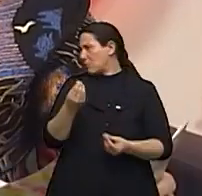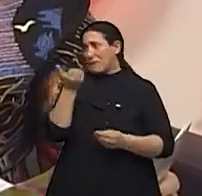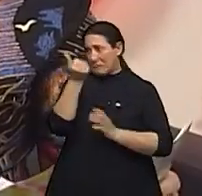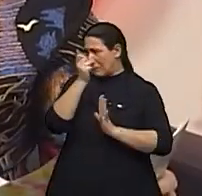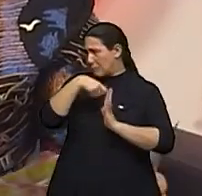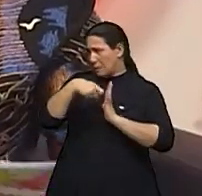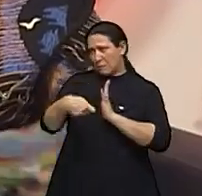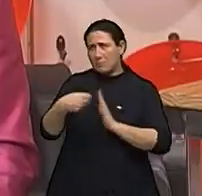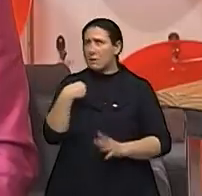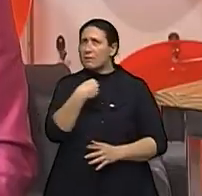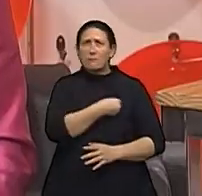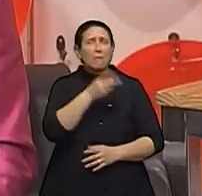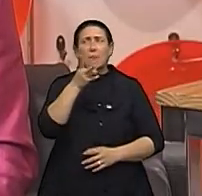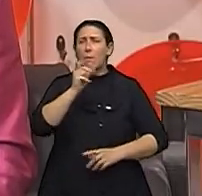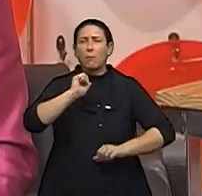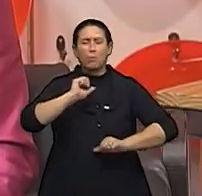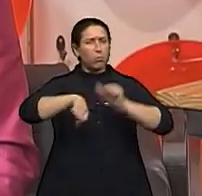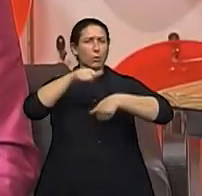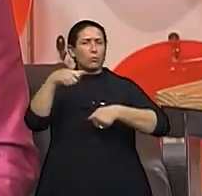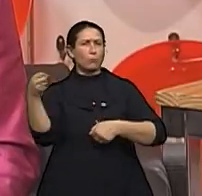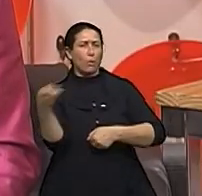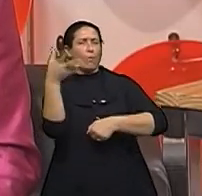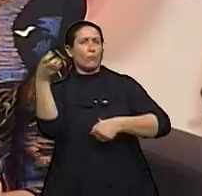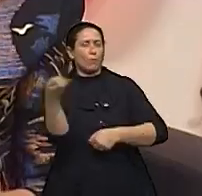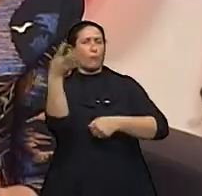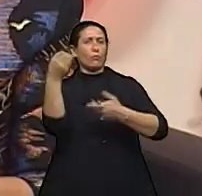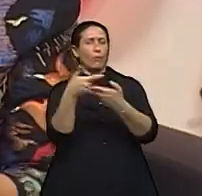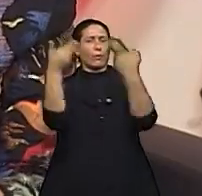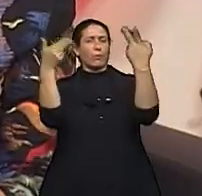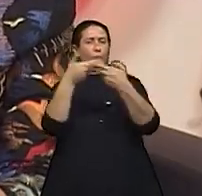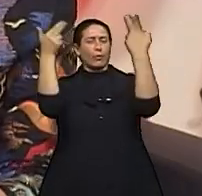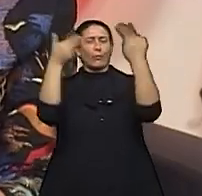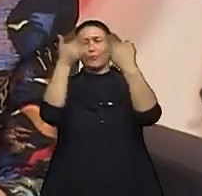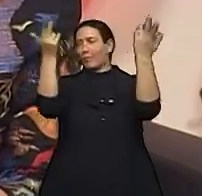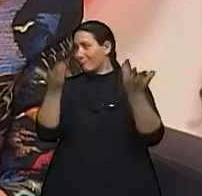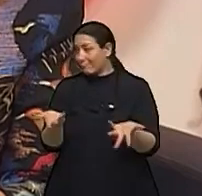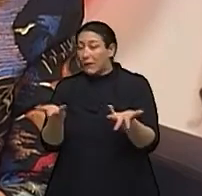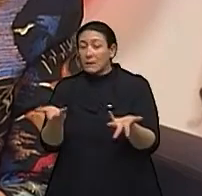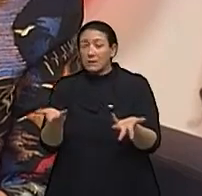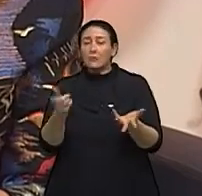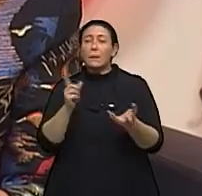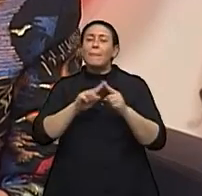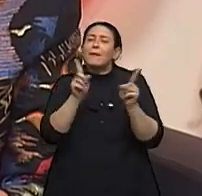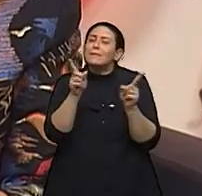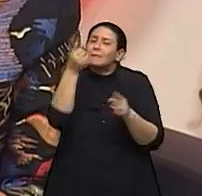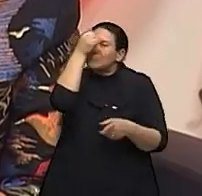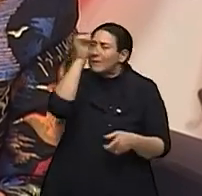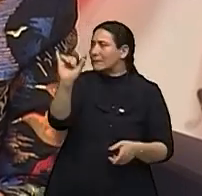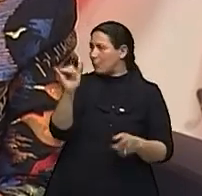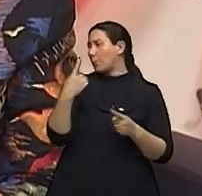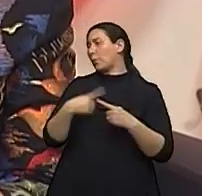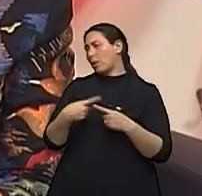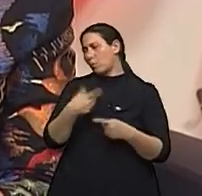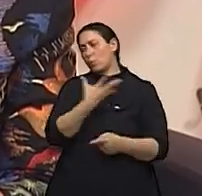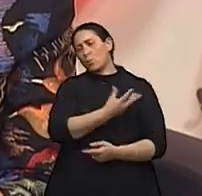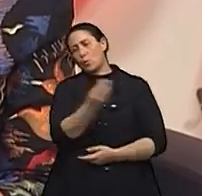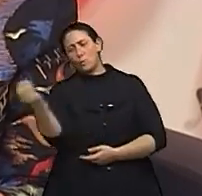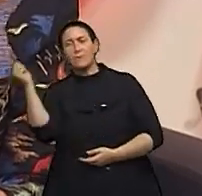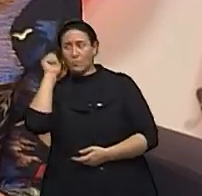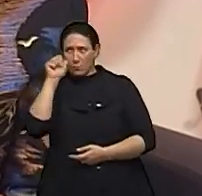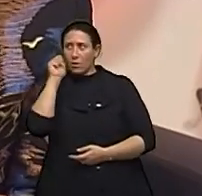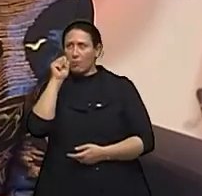coisas já mudam, né? As pessoas estão aí... melhoram. Sempre para melhor, né? Mas a prevenção, porque tem mulheres que são muito